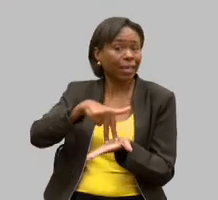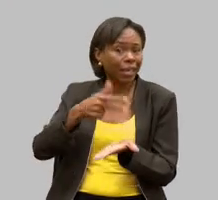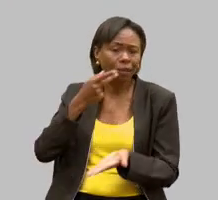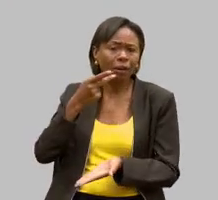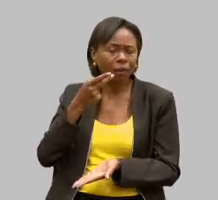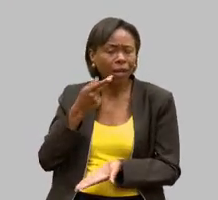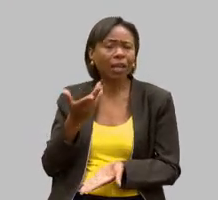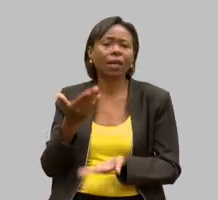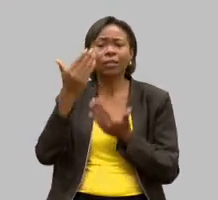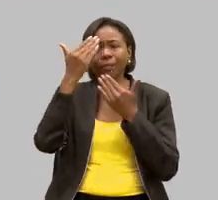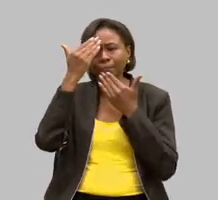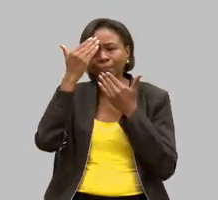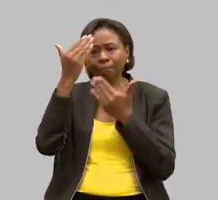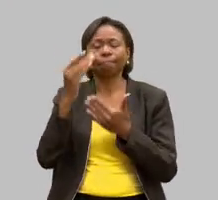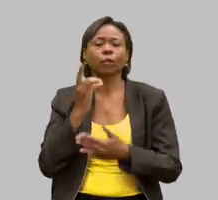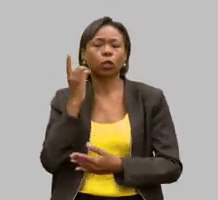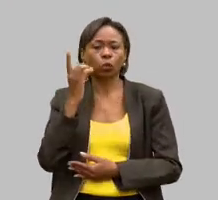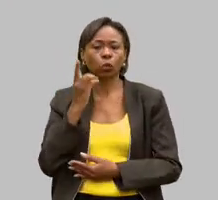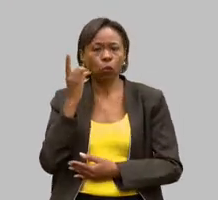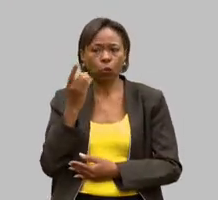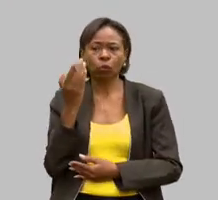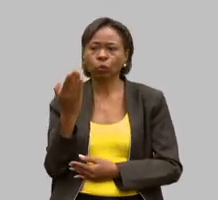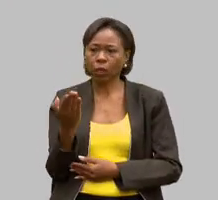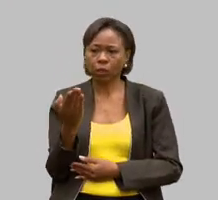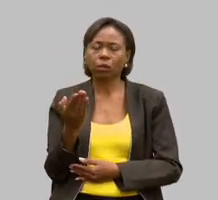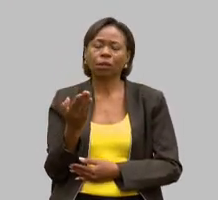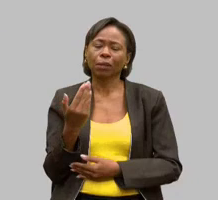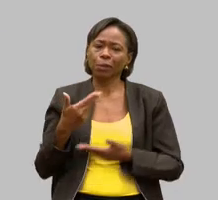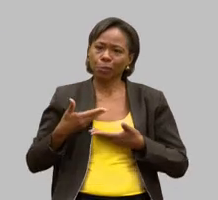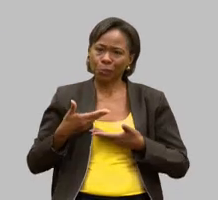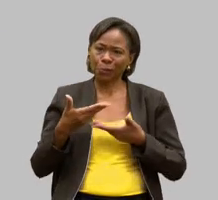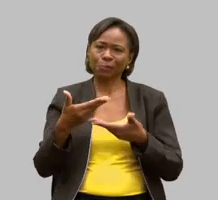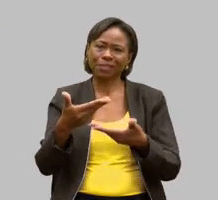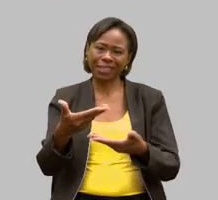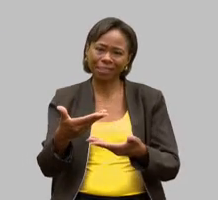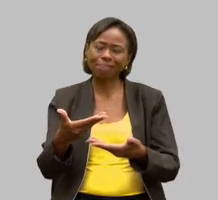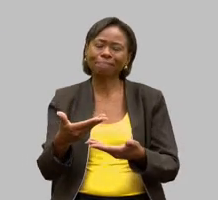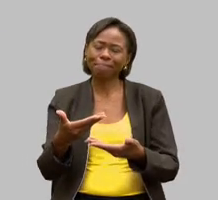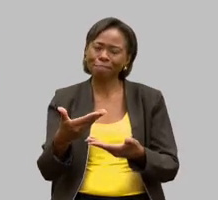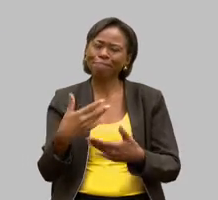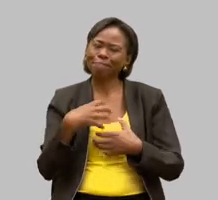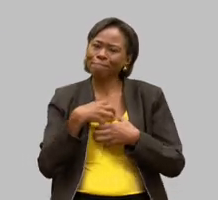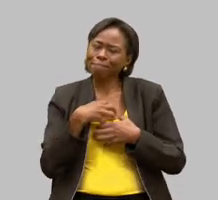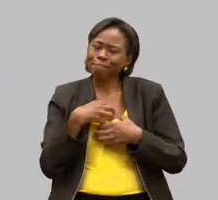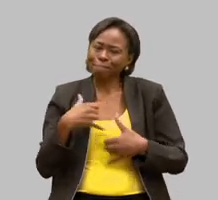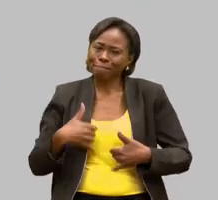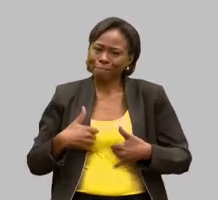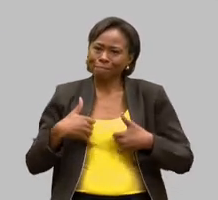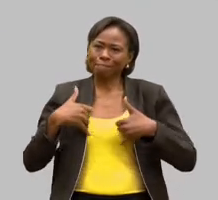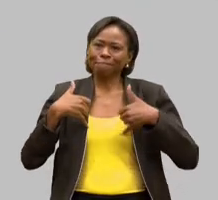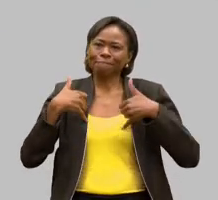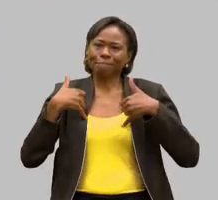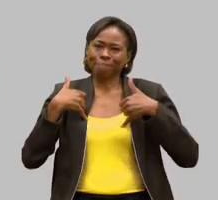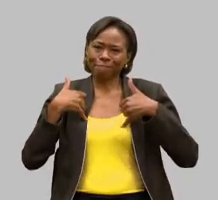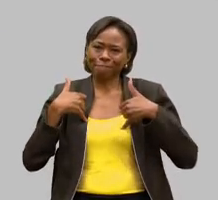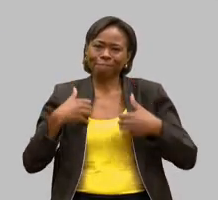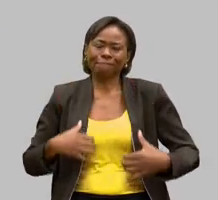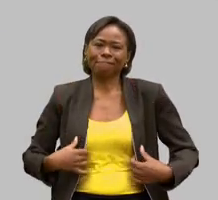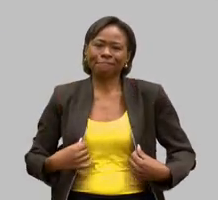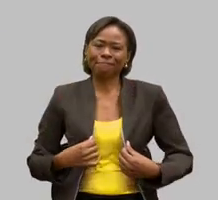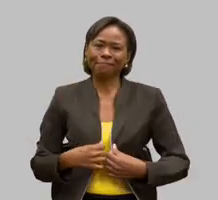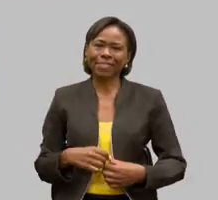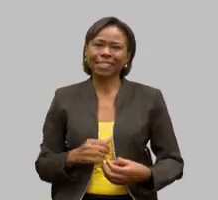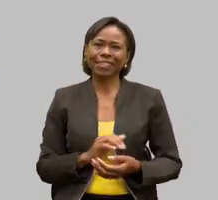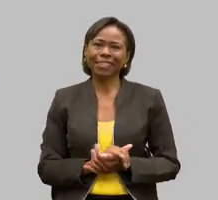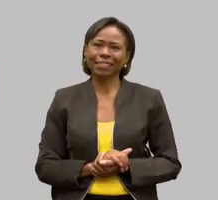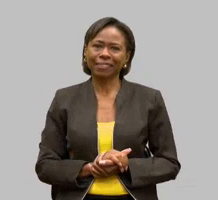deputado Duarte pelo convite fiquei muito honrada falo em nome do presidente que